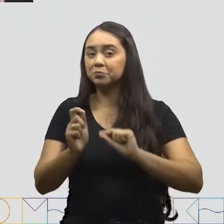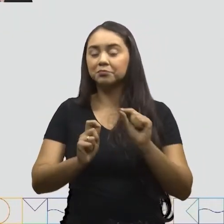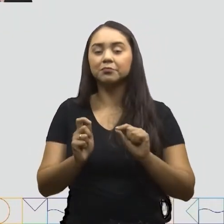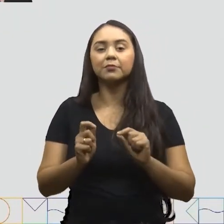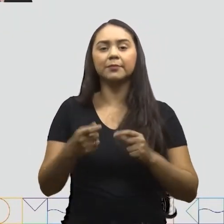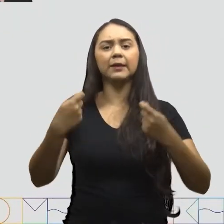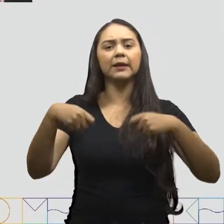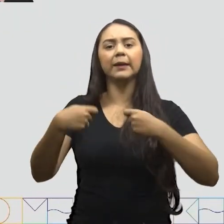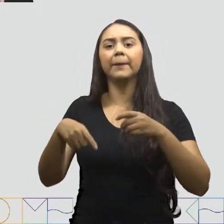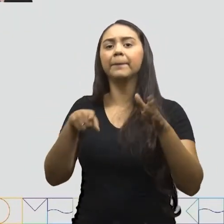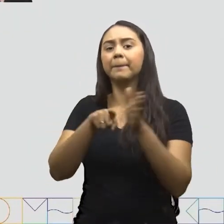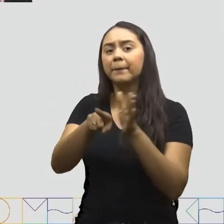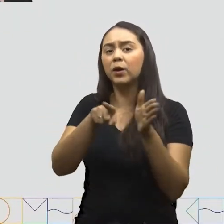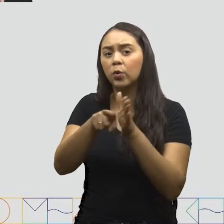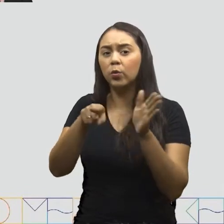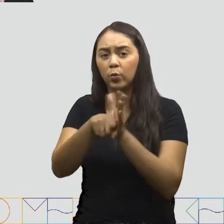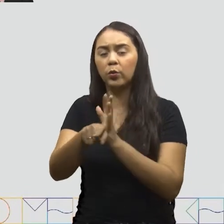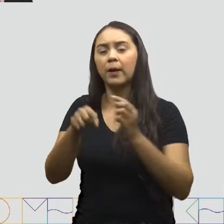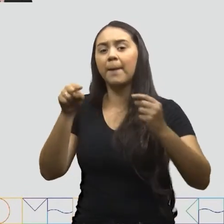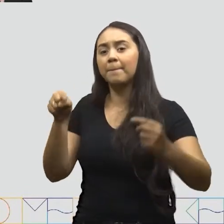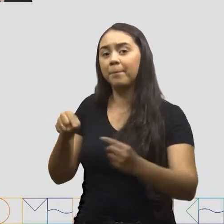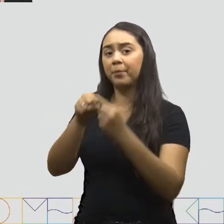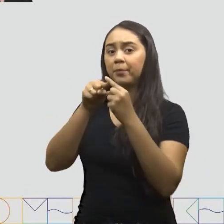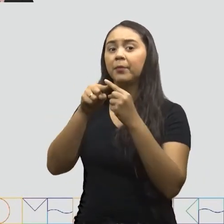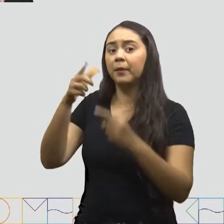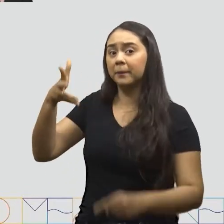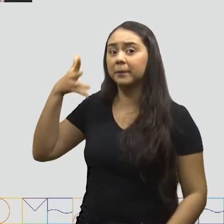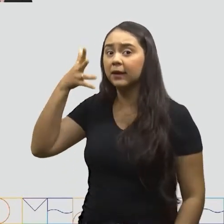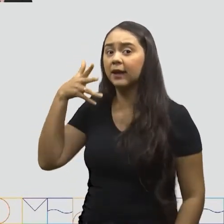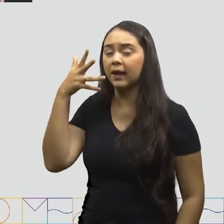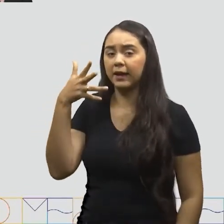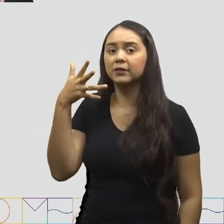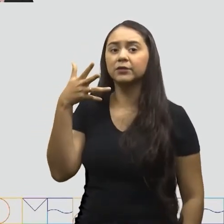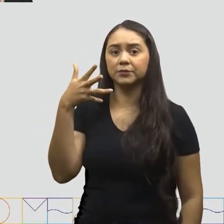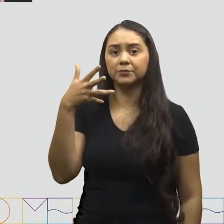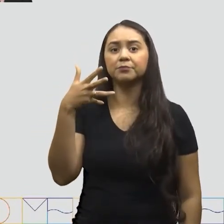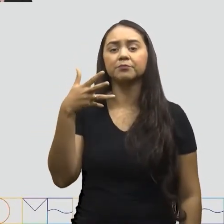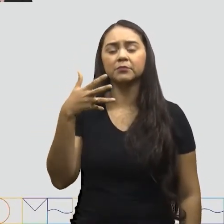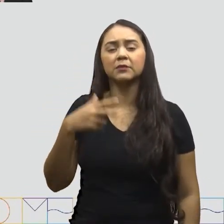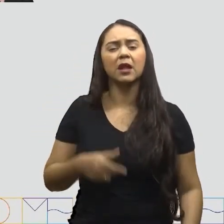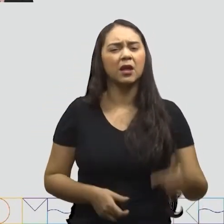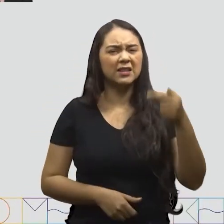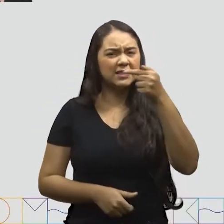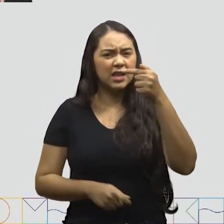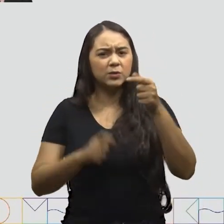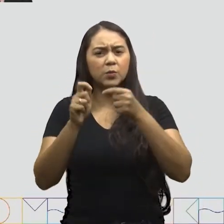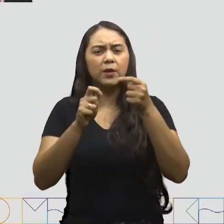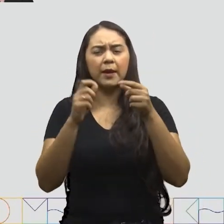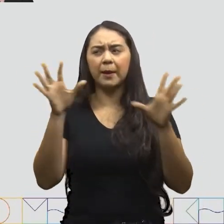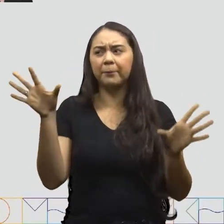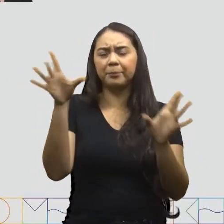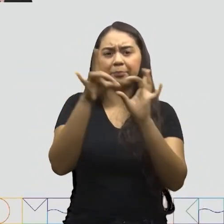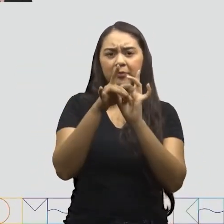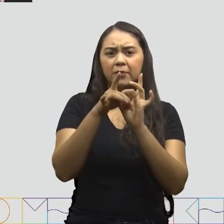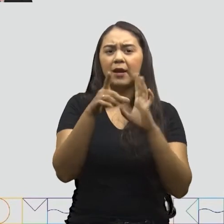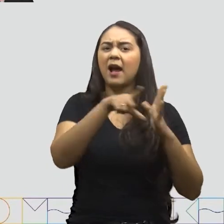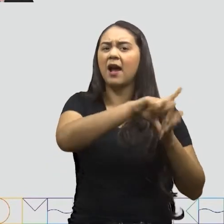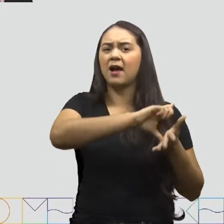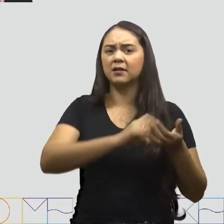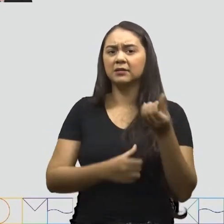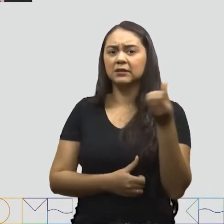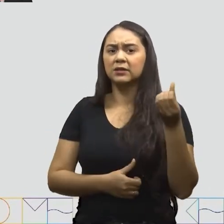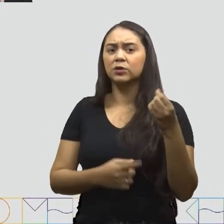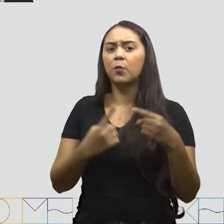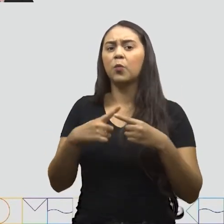Fazer perguntas Que sejam do assunto Apresentado O sétimo passo Está ligado ao sexto Pois